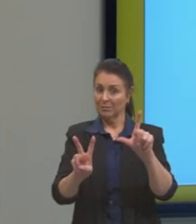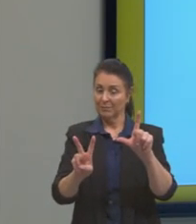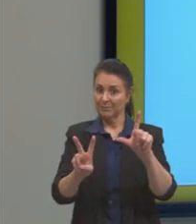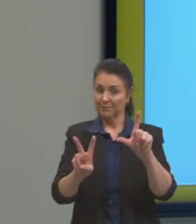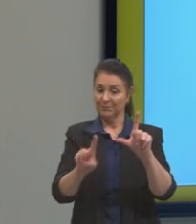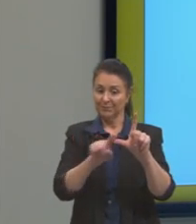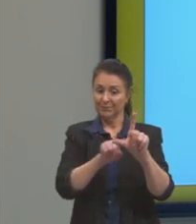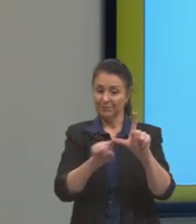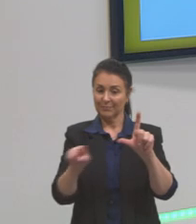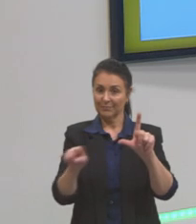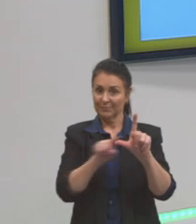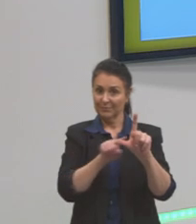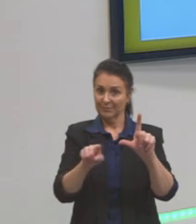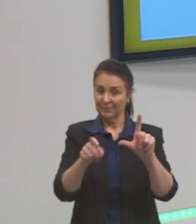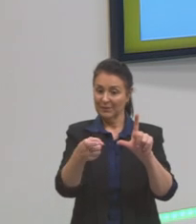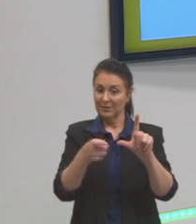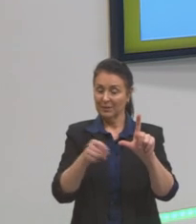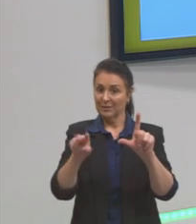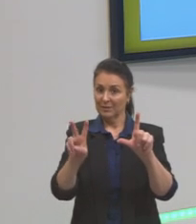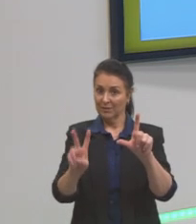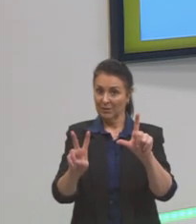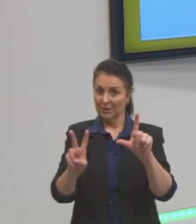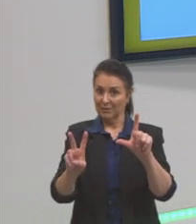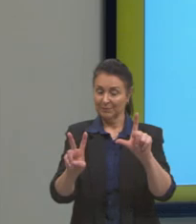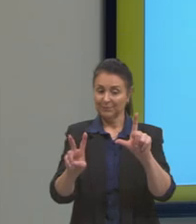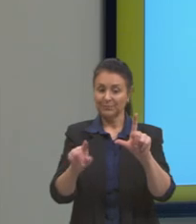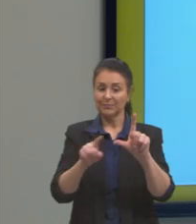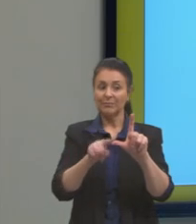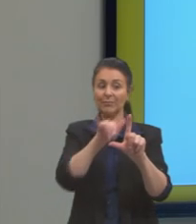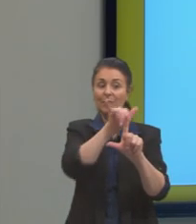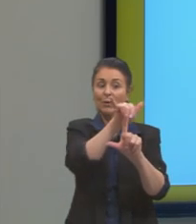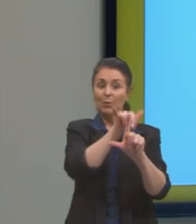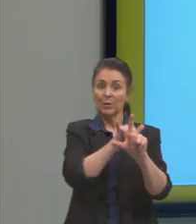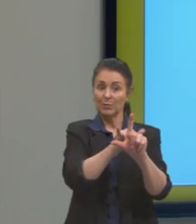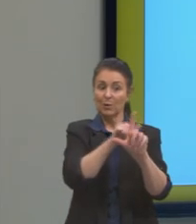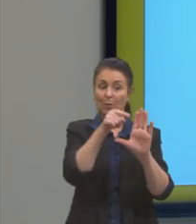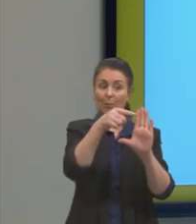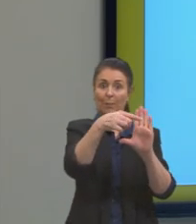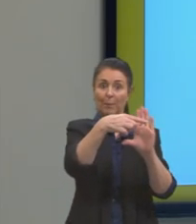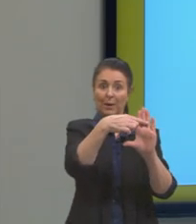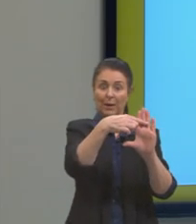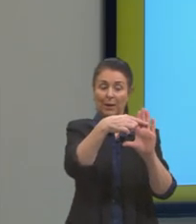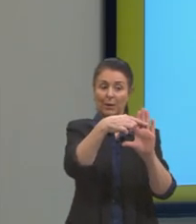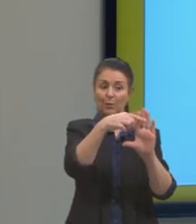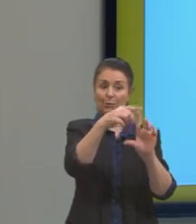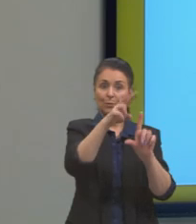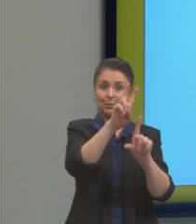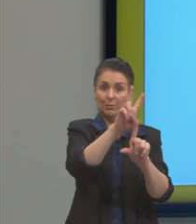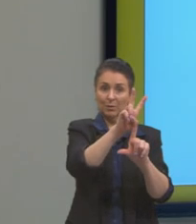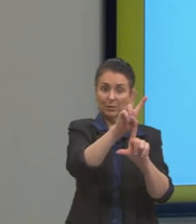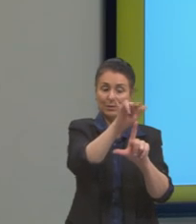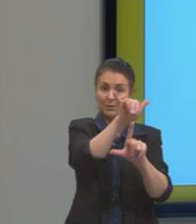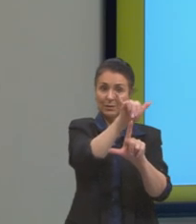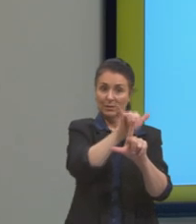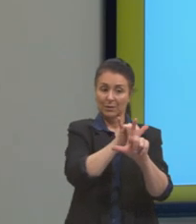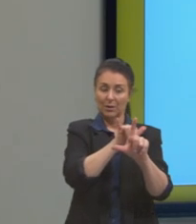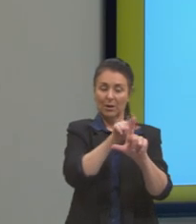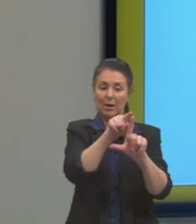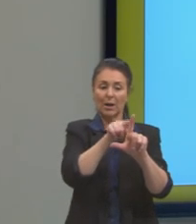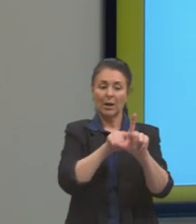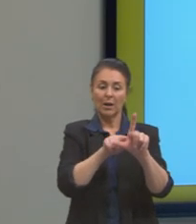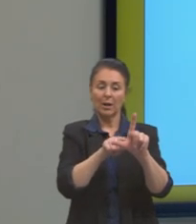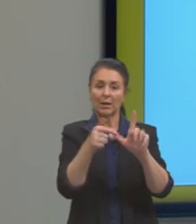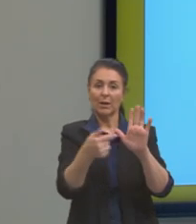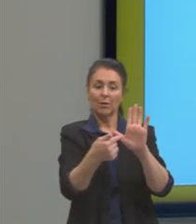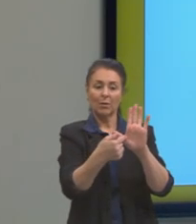quando o X é 2, eu tenho essa referência em 2, quando o Y é menos 2, eu tenho essa referência em Y. No encontro deles, tem o ponto